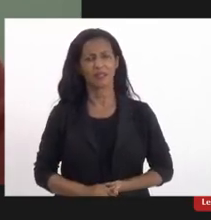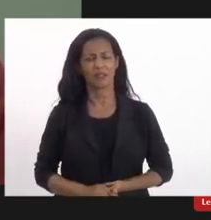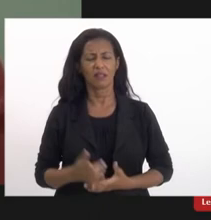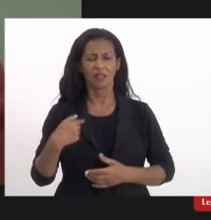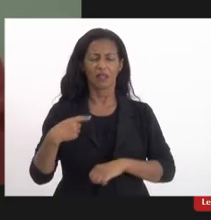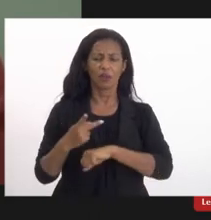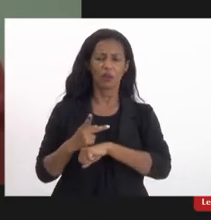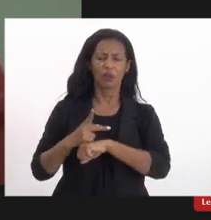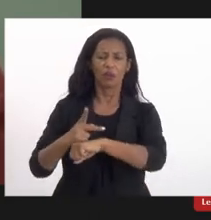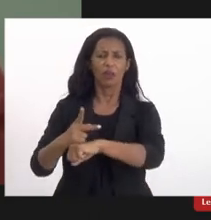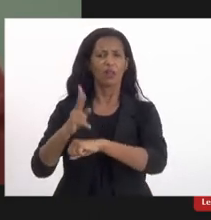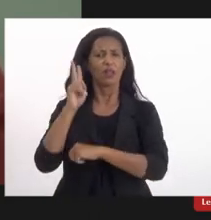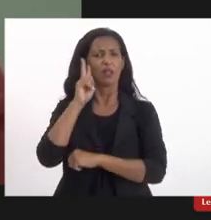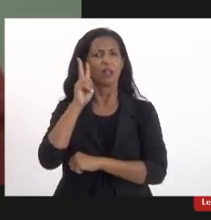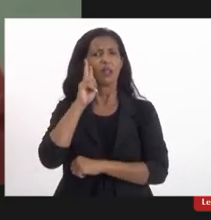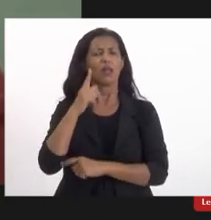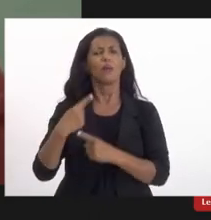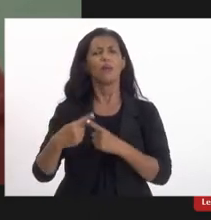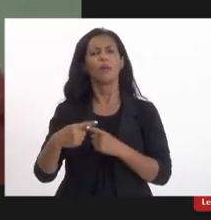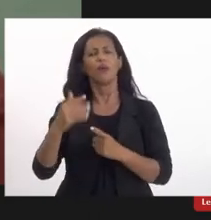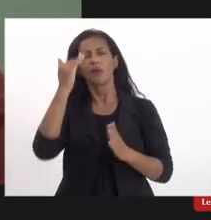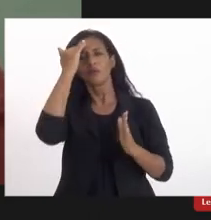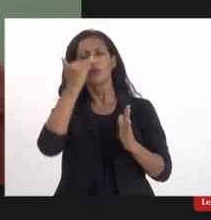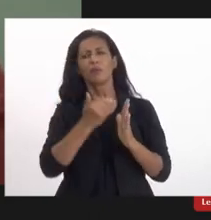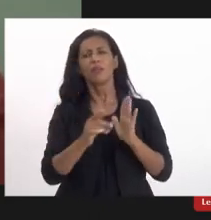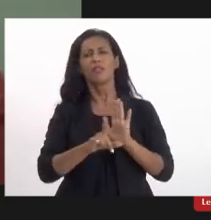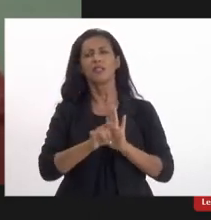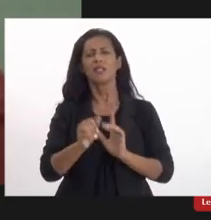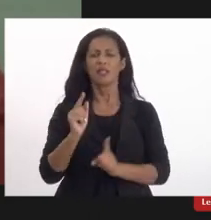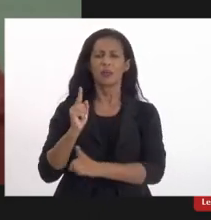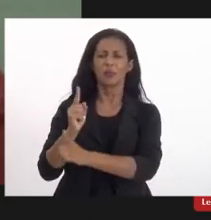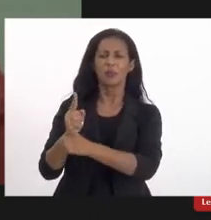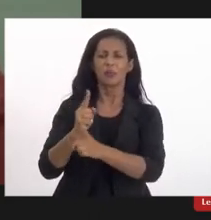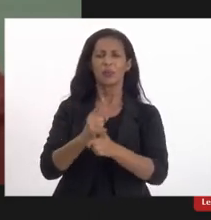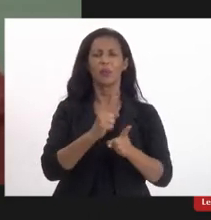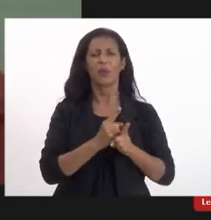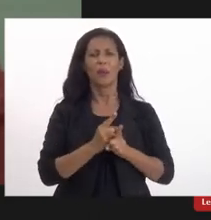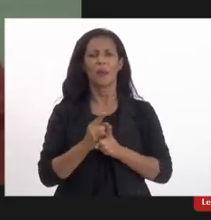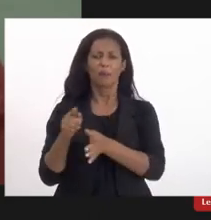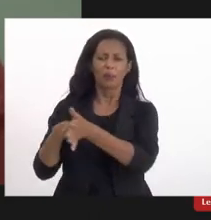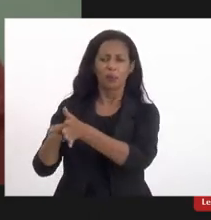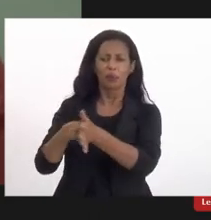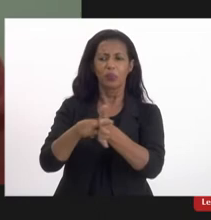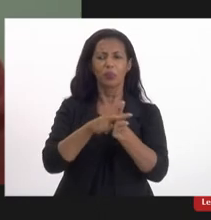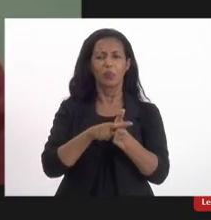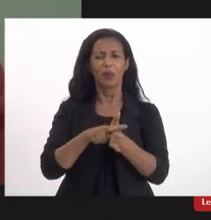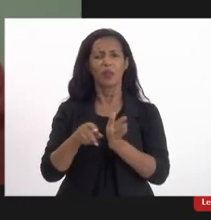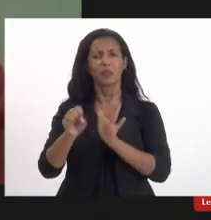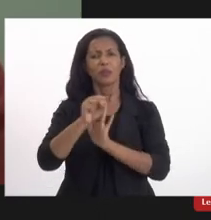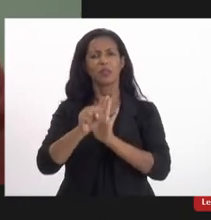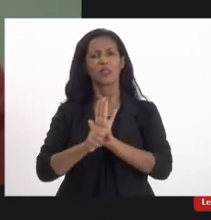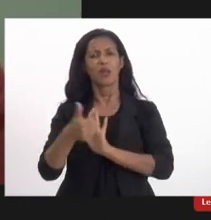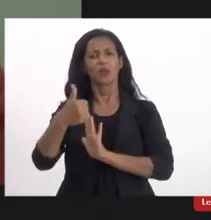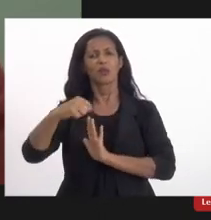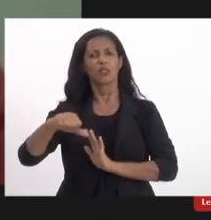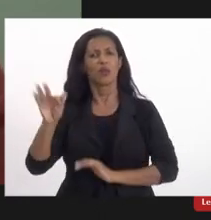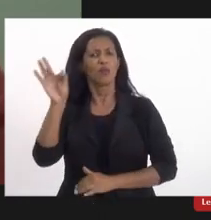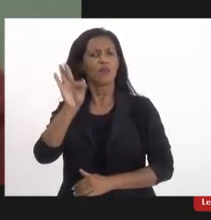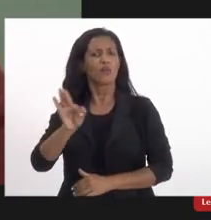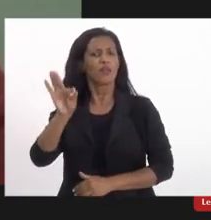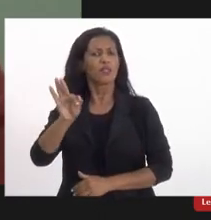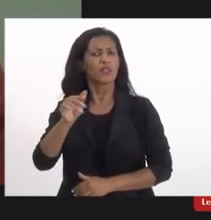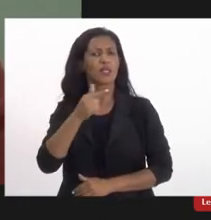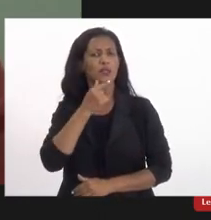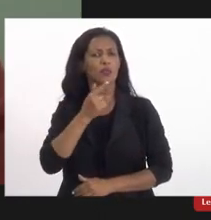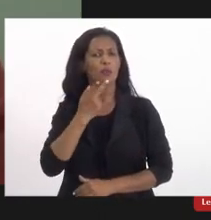buscar na história por que não se cumpre a lei, eu encontrei um historiador, Jules Michelet, século XIX, francês, e ele